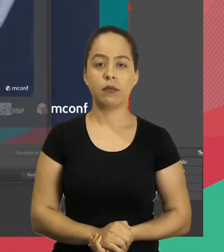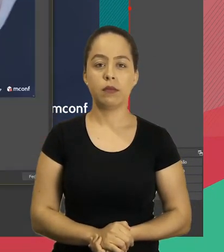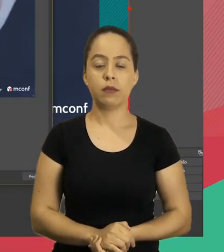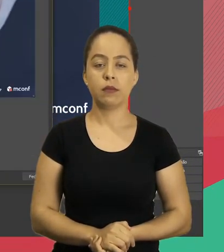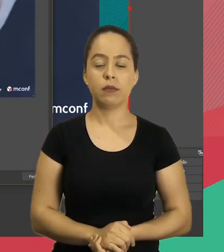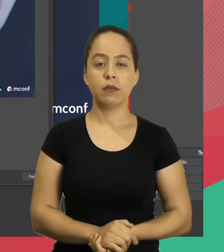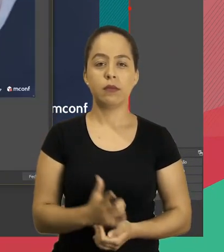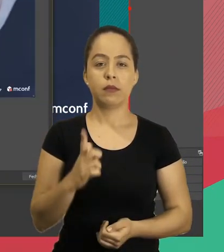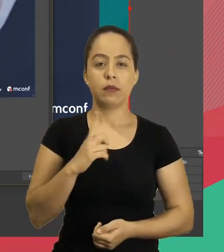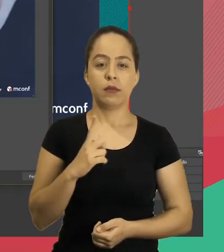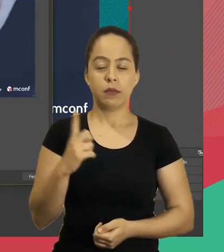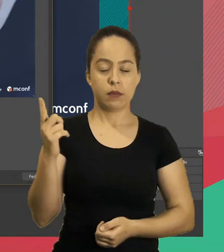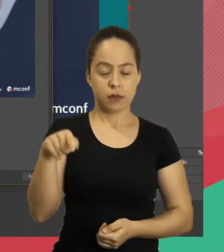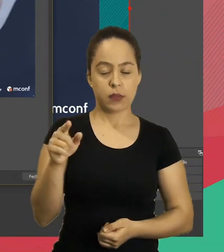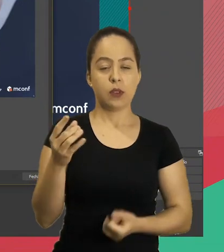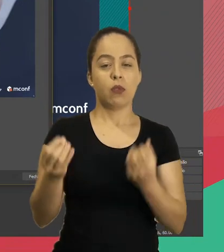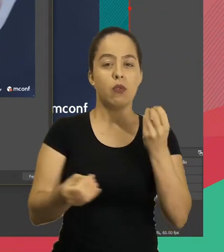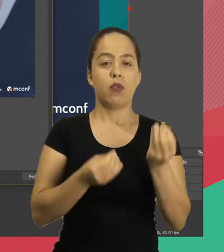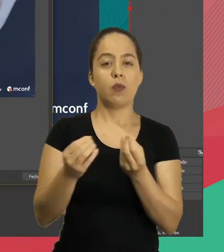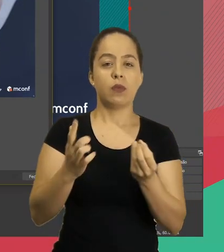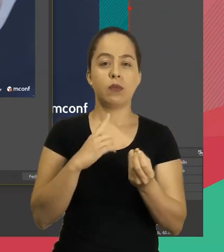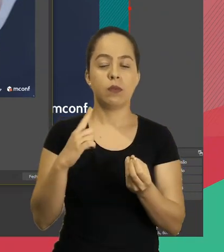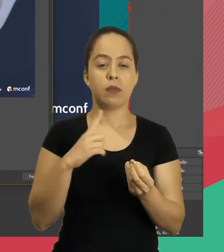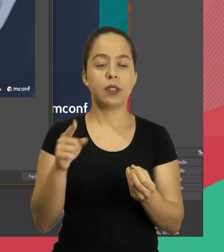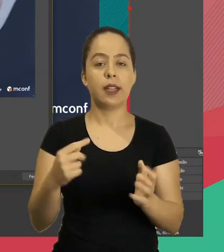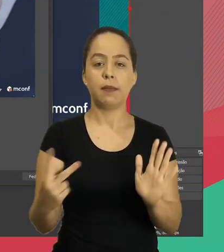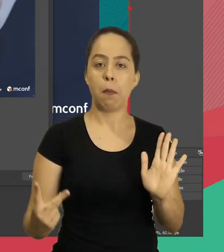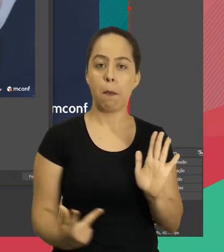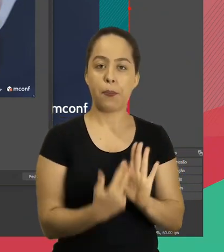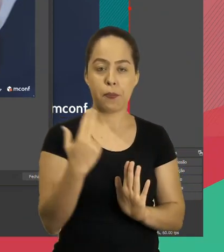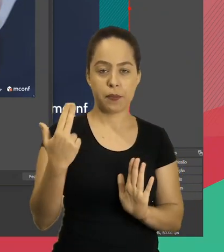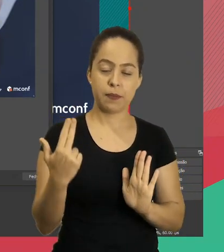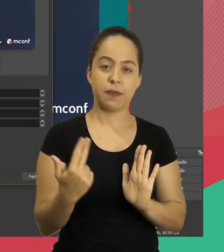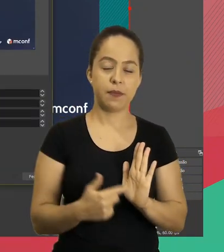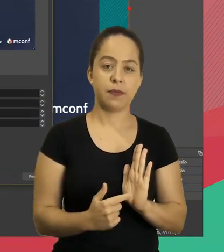eu vou vir aqui em filtros. Colocar o recorte.